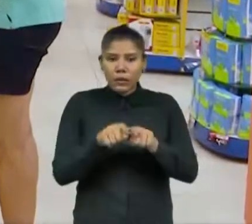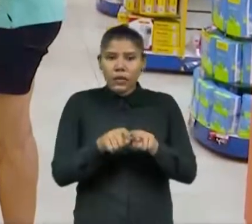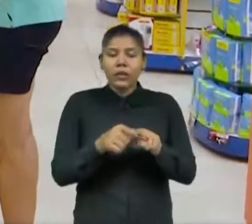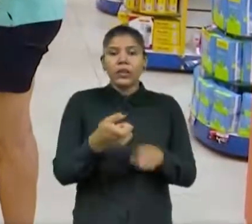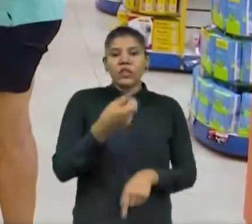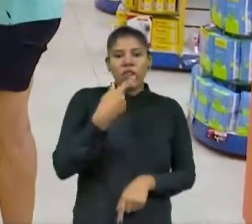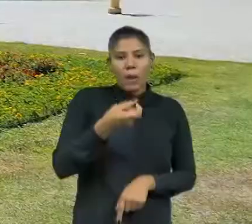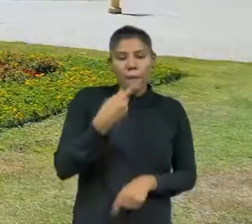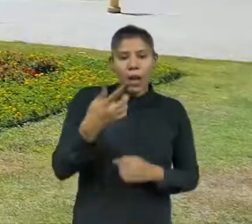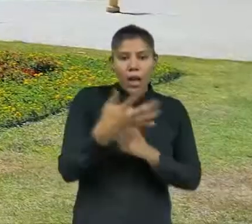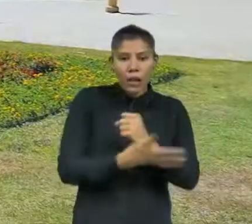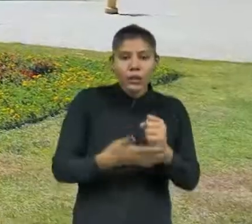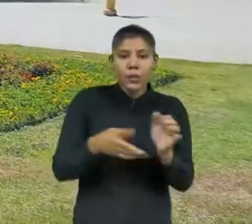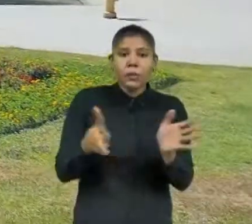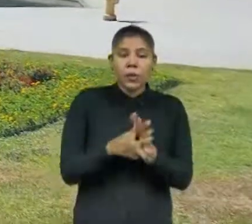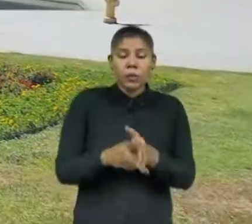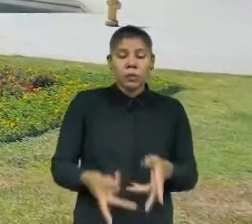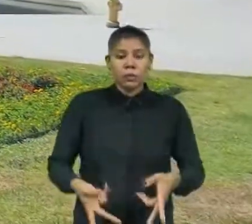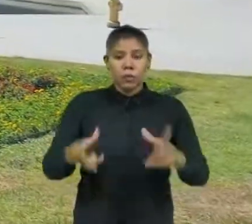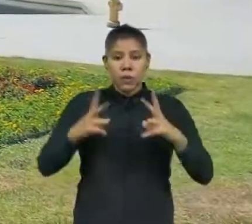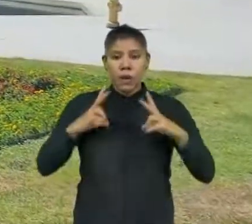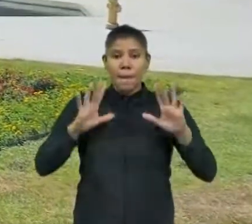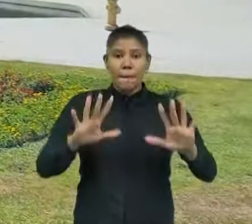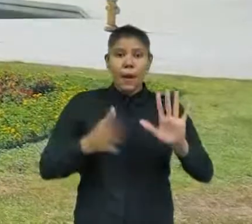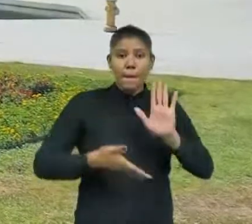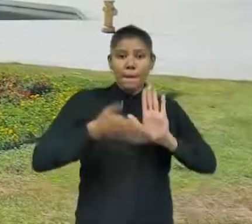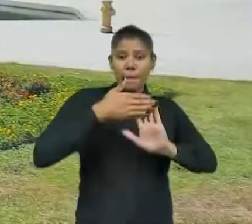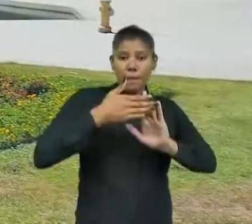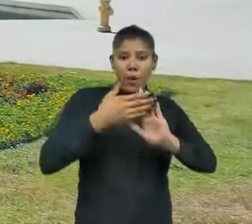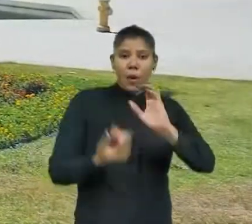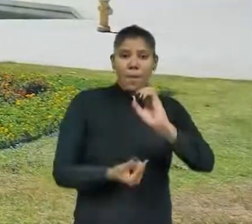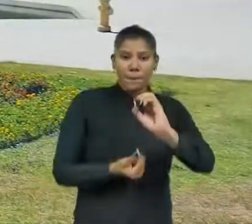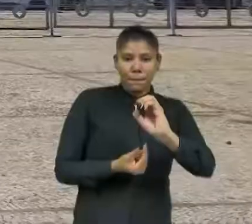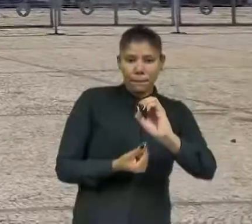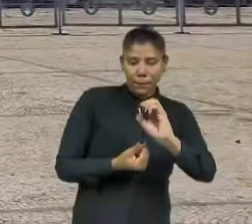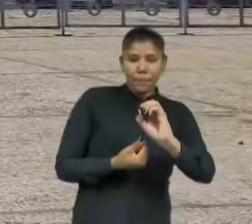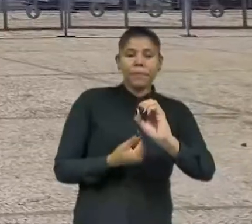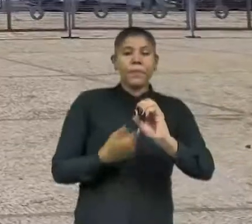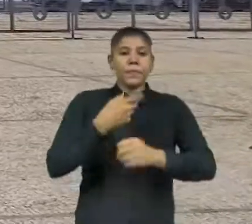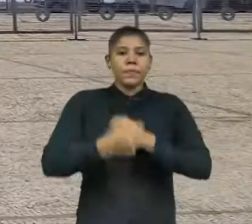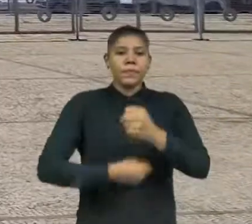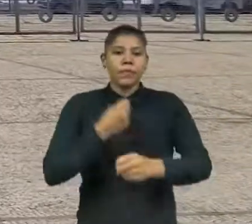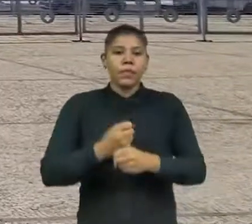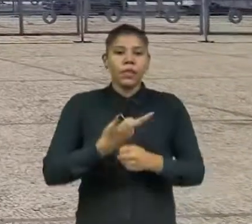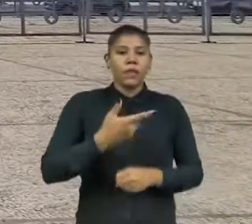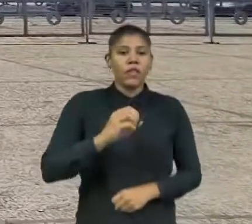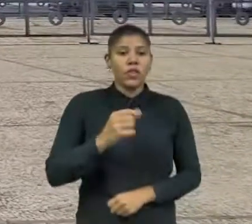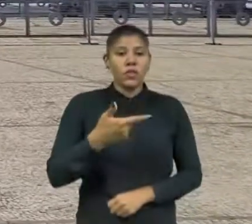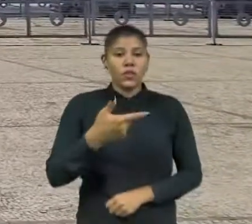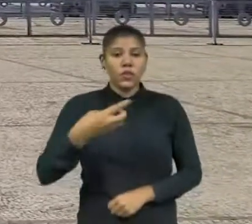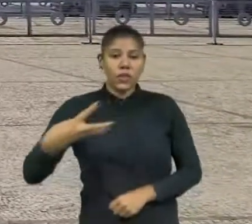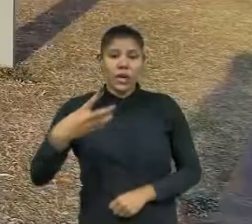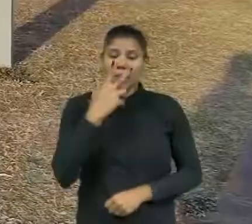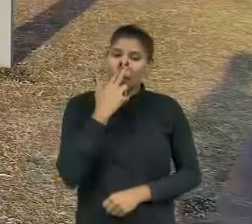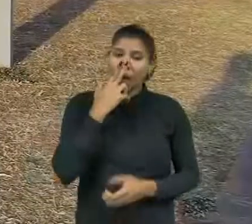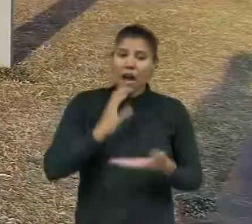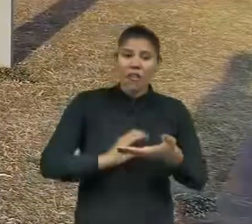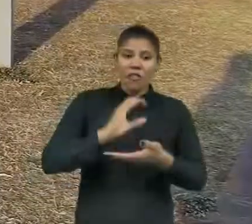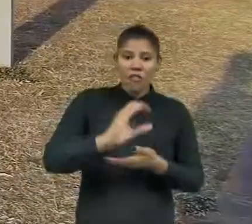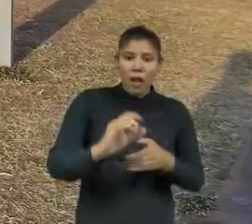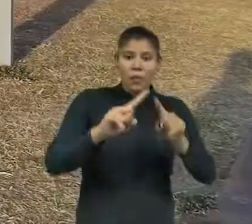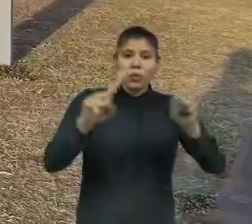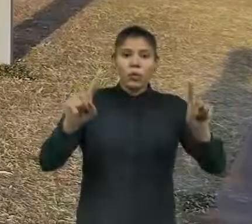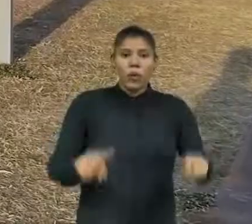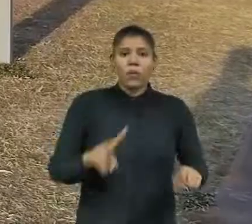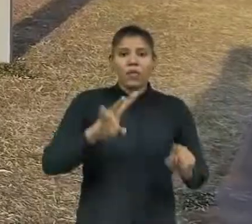da rede privada. Mas conforme a proposta orçamentária do governo para 2023, a verba destinada ao programa vai ter uma